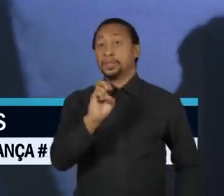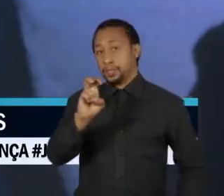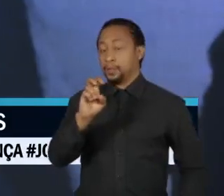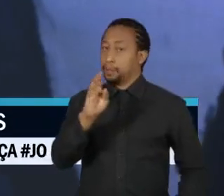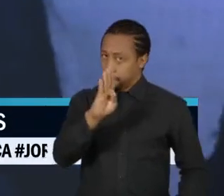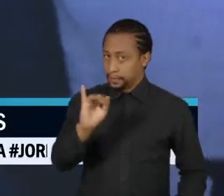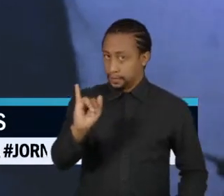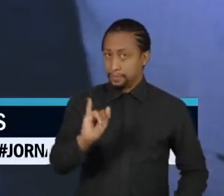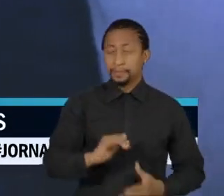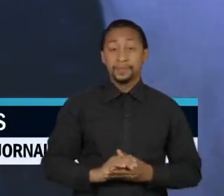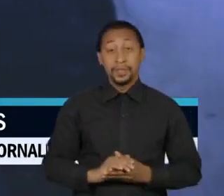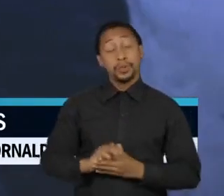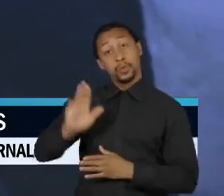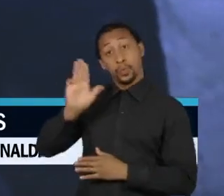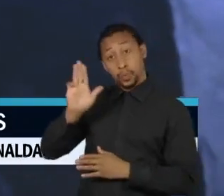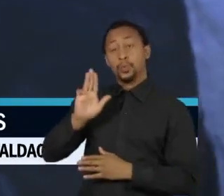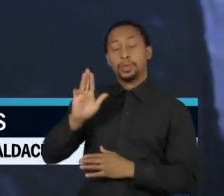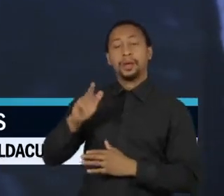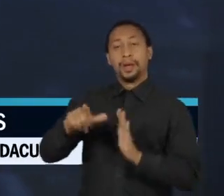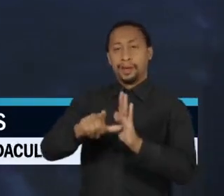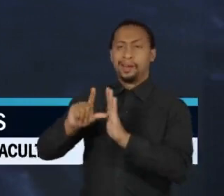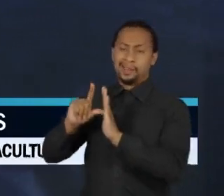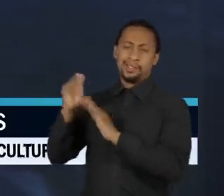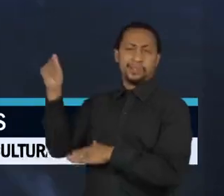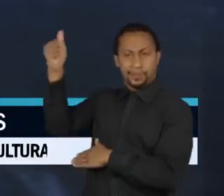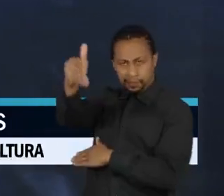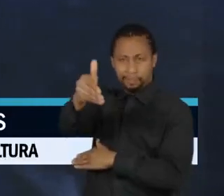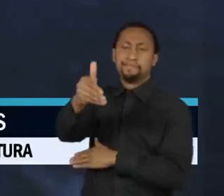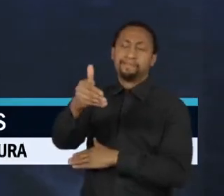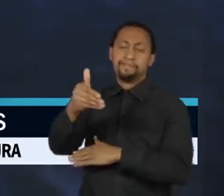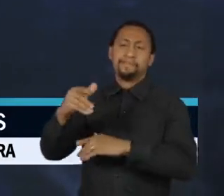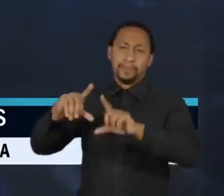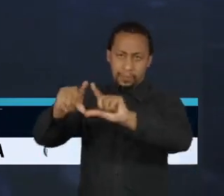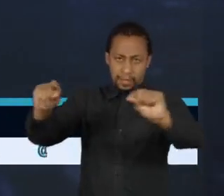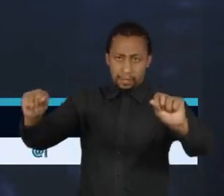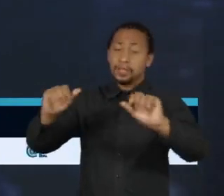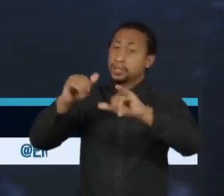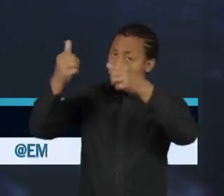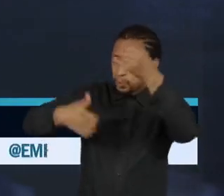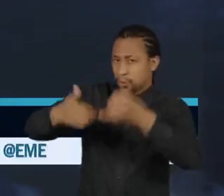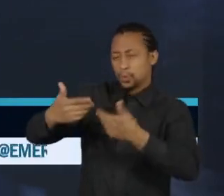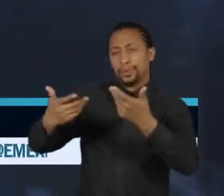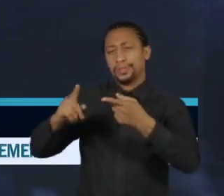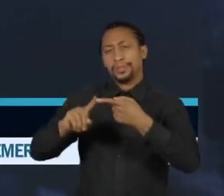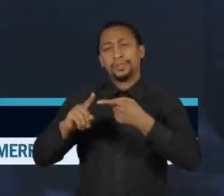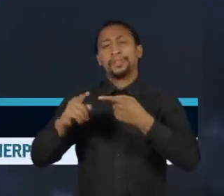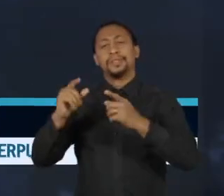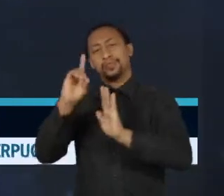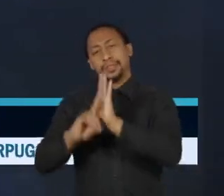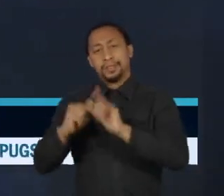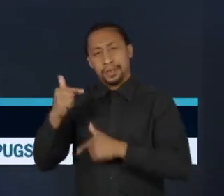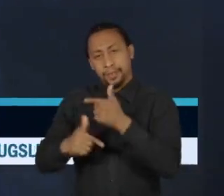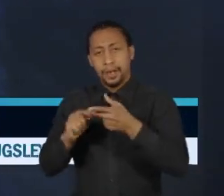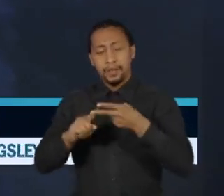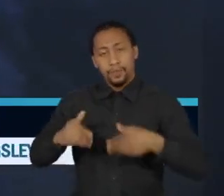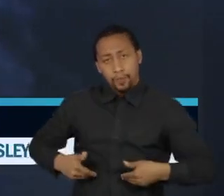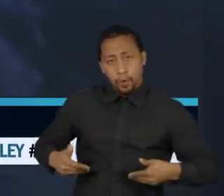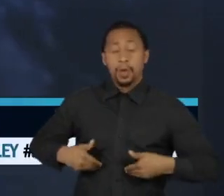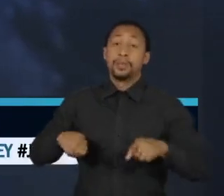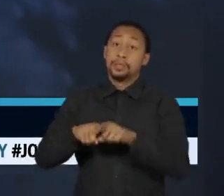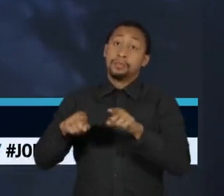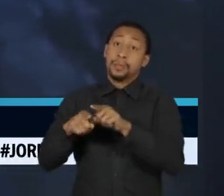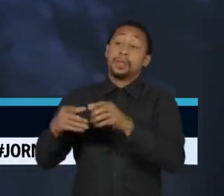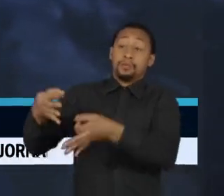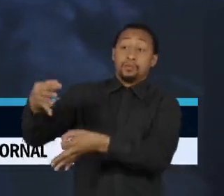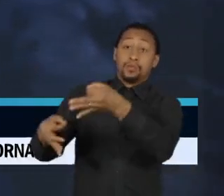falou para aliados em Brasília. Lula disse de direitos, falou sobre direitos trabalhistas, fome, economia e atuação da justiça eleitoral